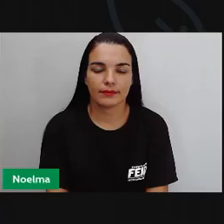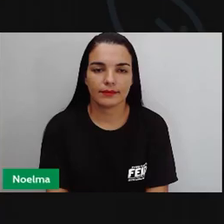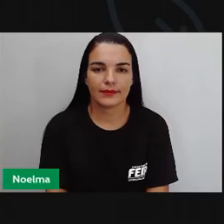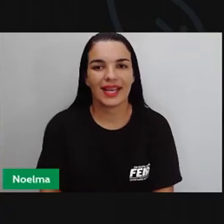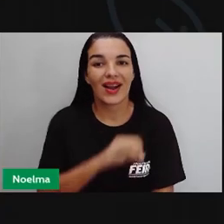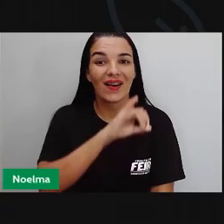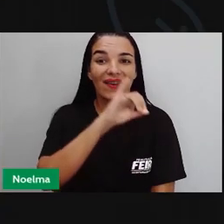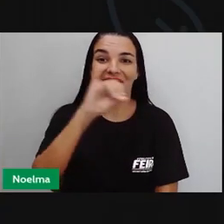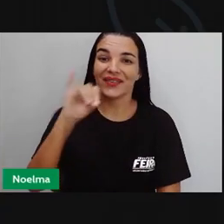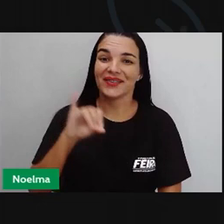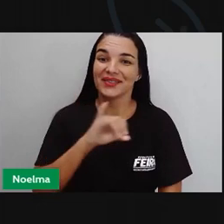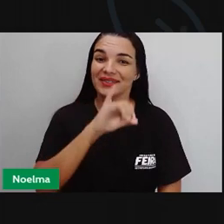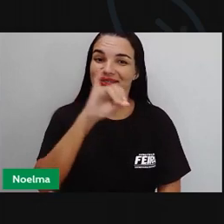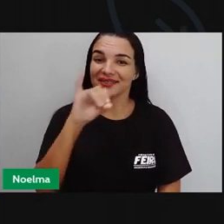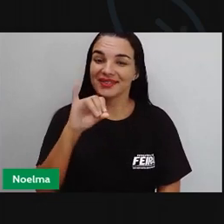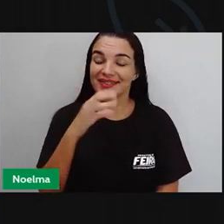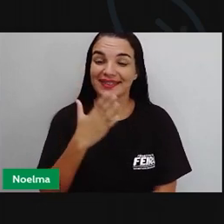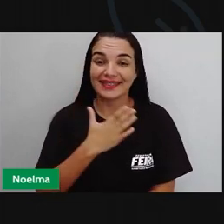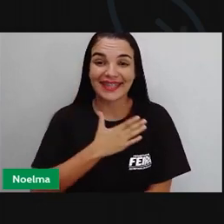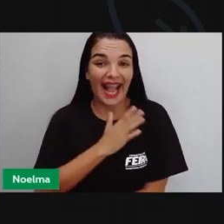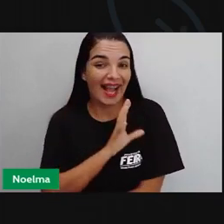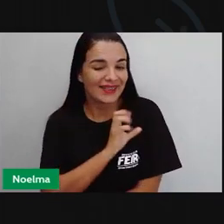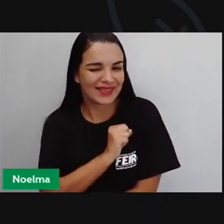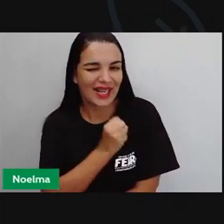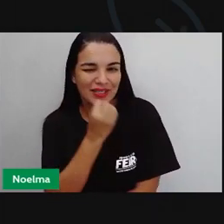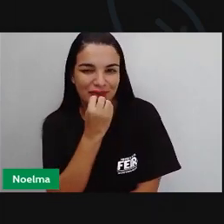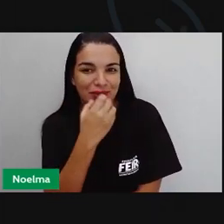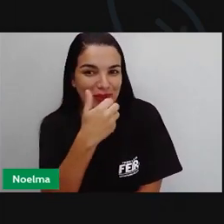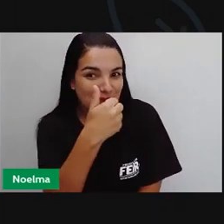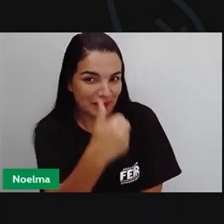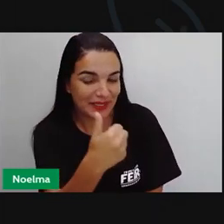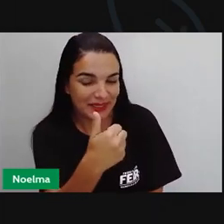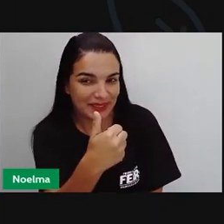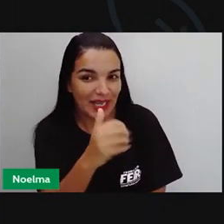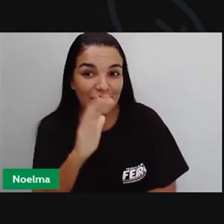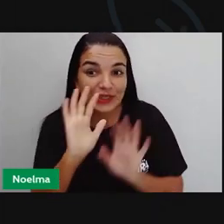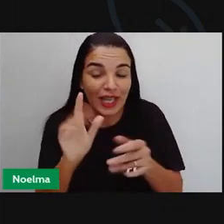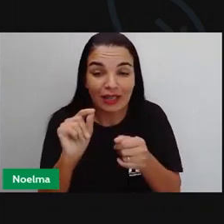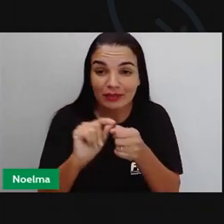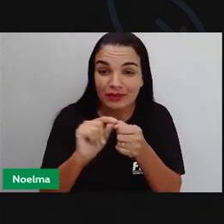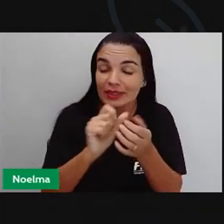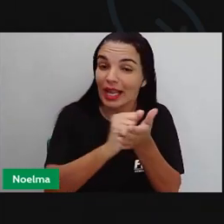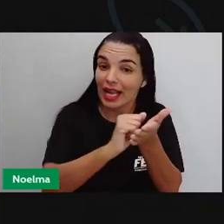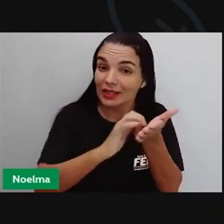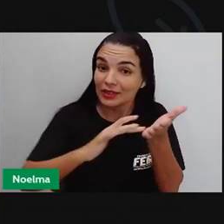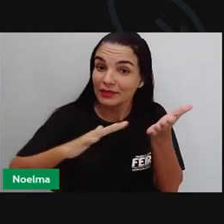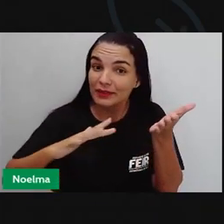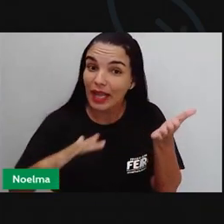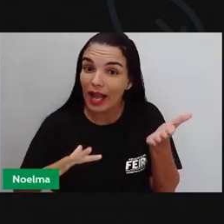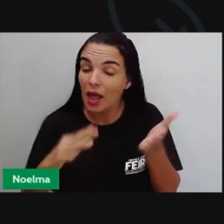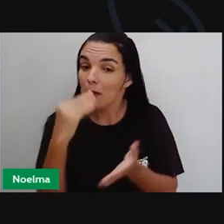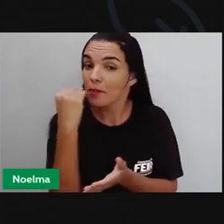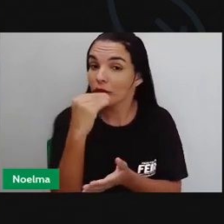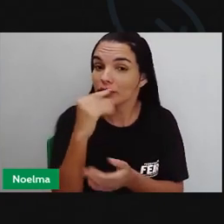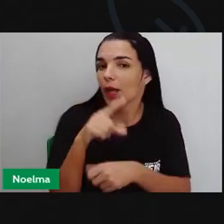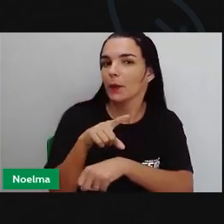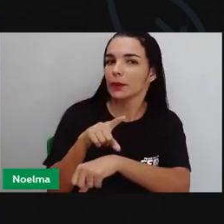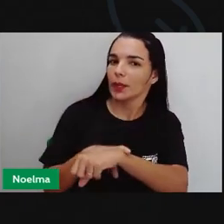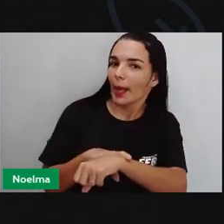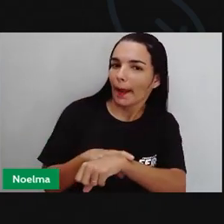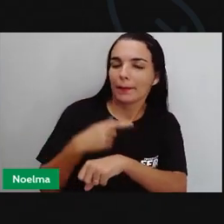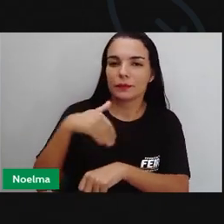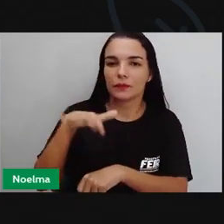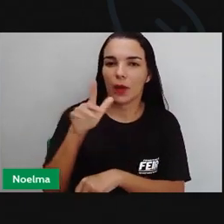Olá, meus amores, tudo bem com vocês? Já realizaram a atividade, aproveitaram esse tempinho para ir ao